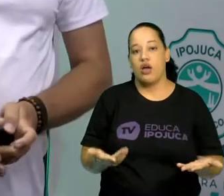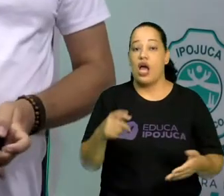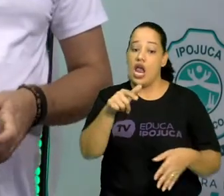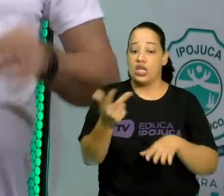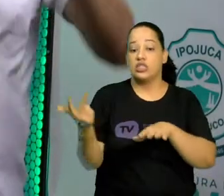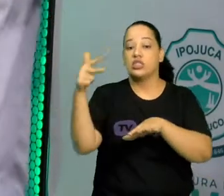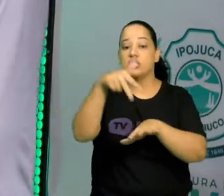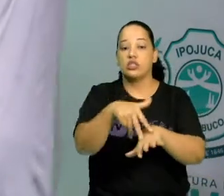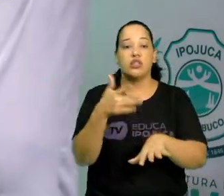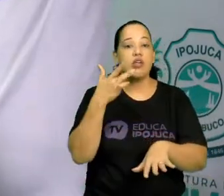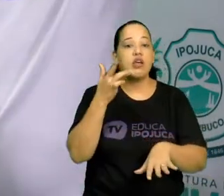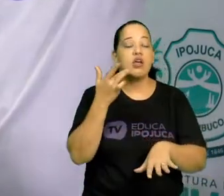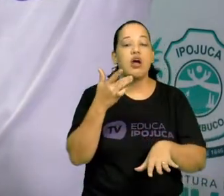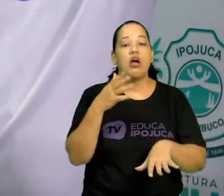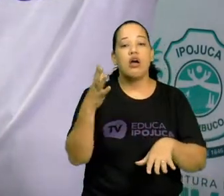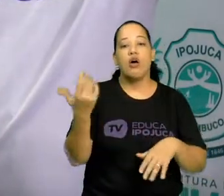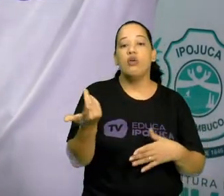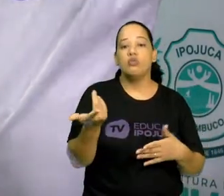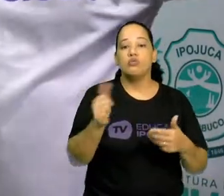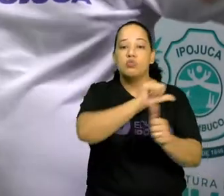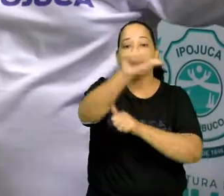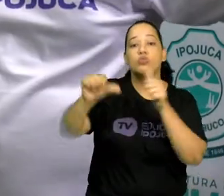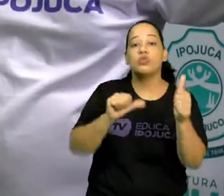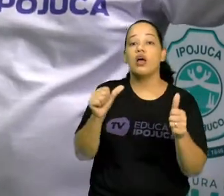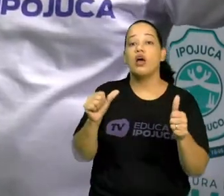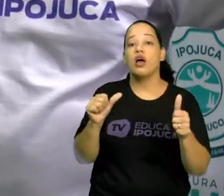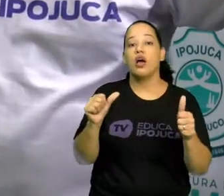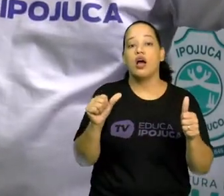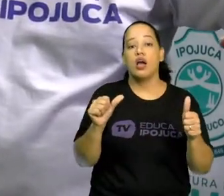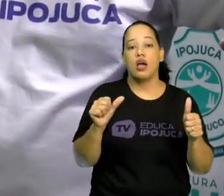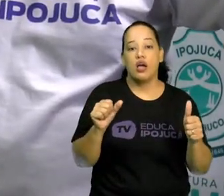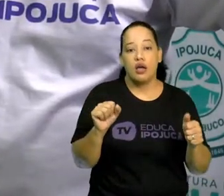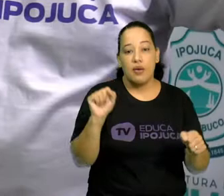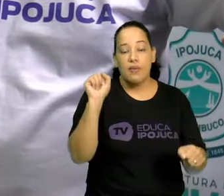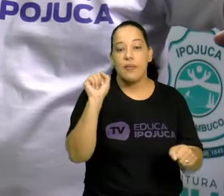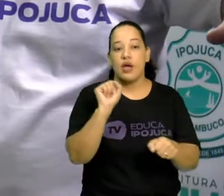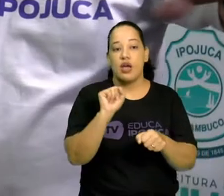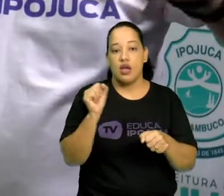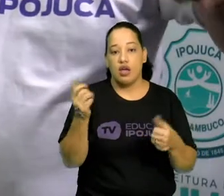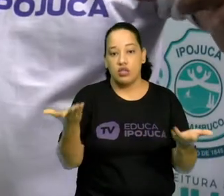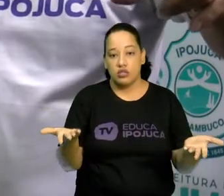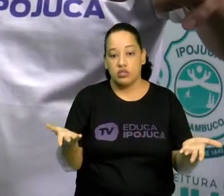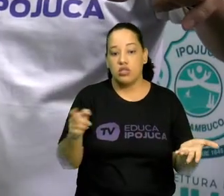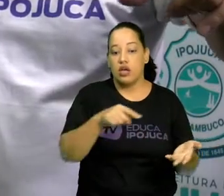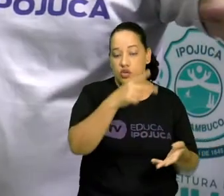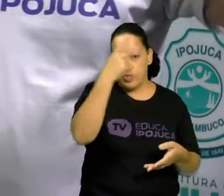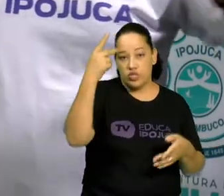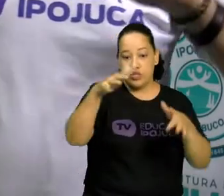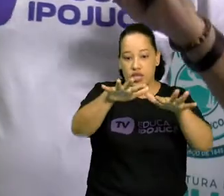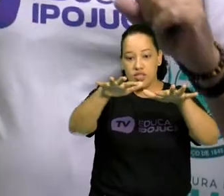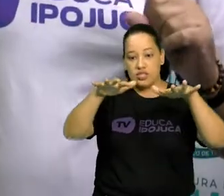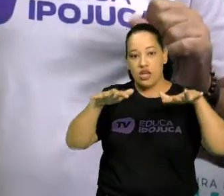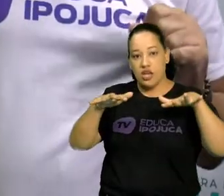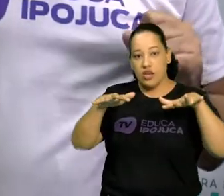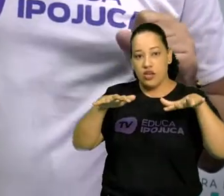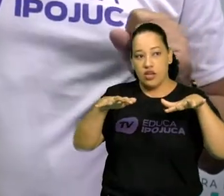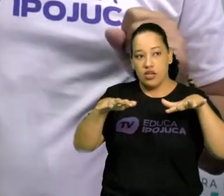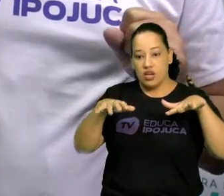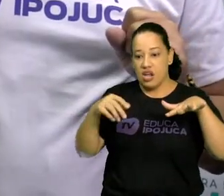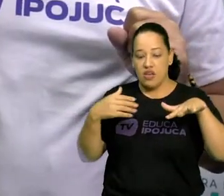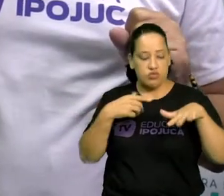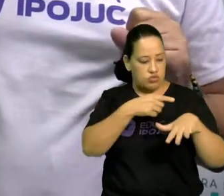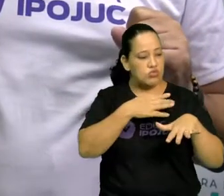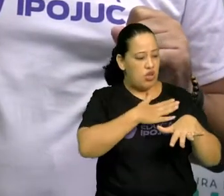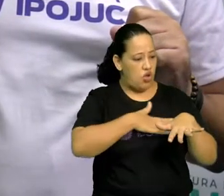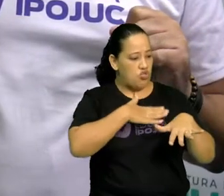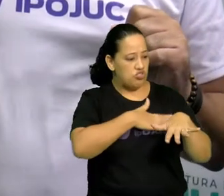uma cena, de repente ele faz, congela. Aí toda a cena congela, ele olha para o público e faz, você está gostando